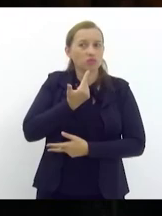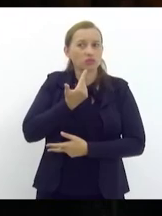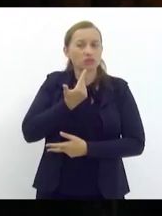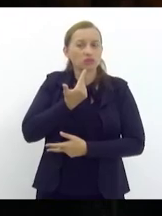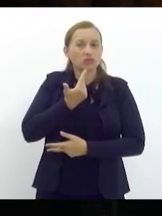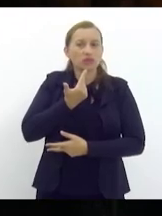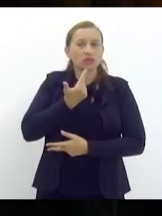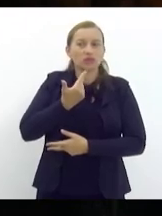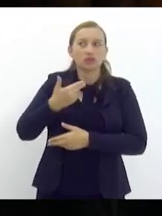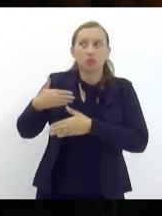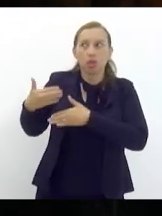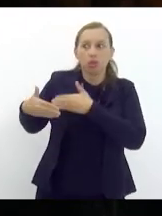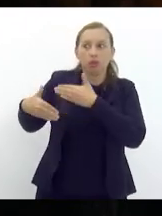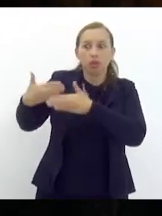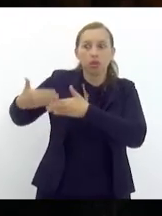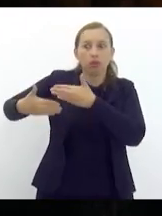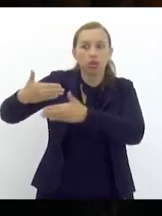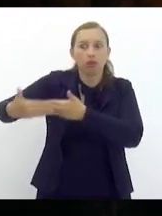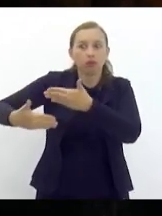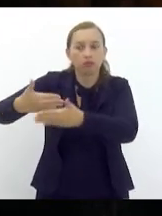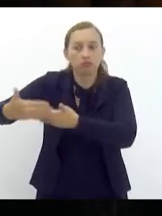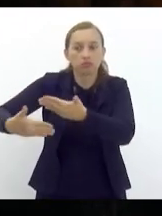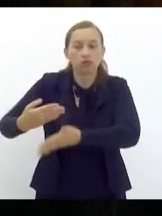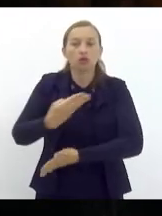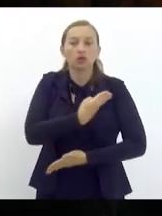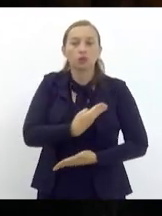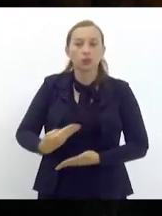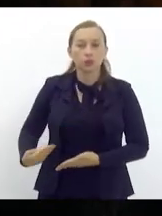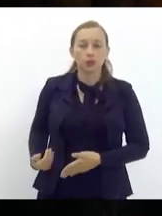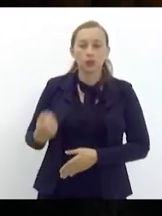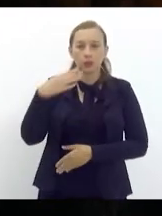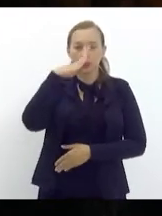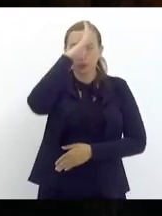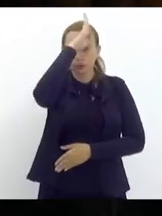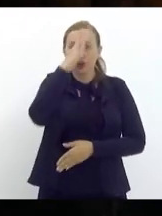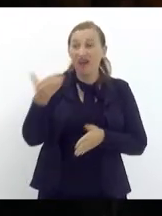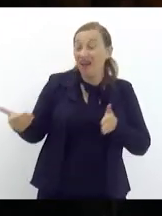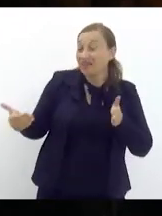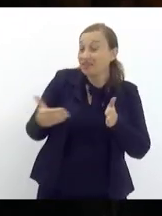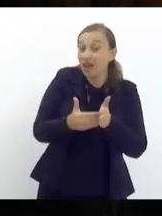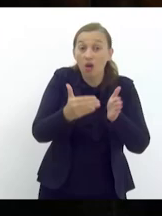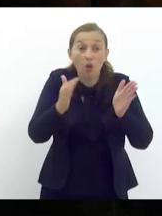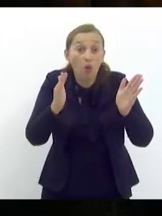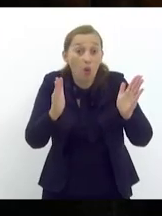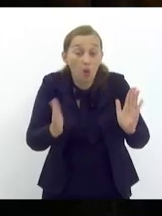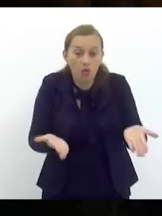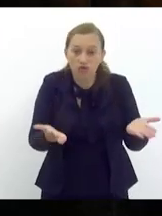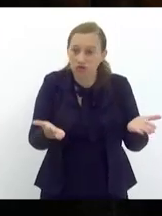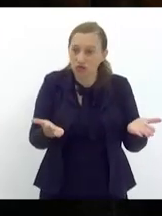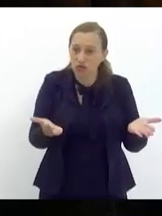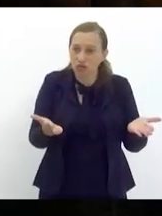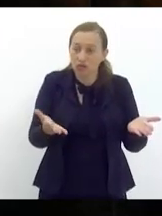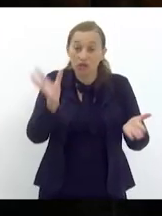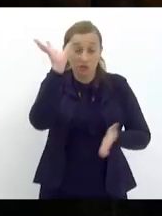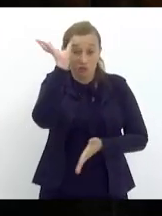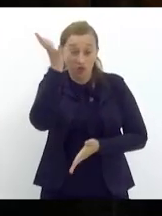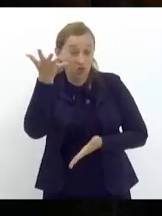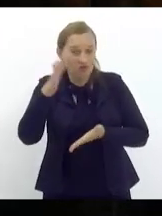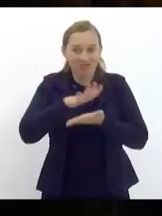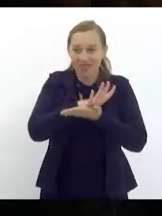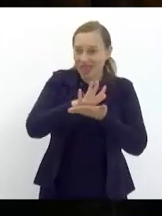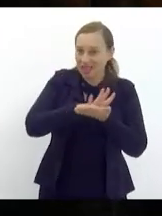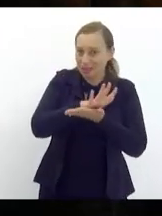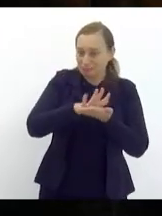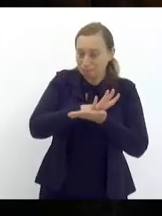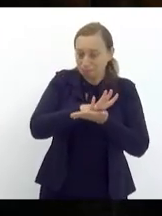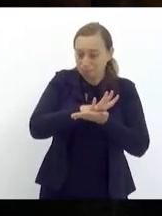arrasta desde o governo Bolsonaro e perpassa o governo Lula